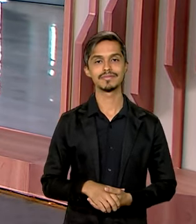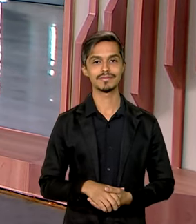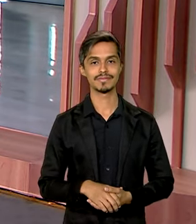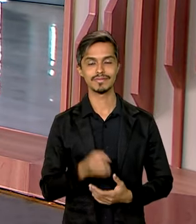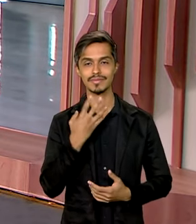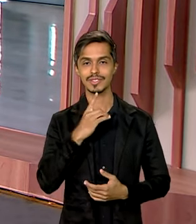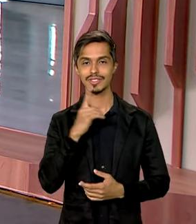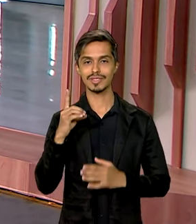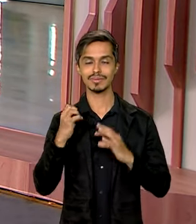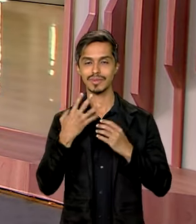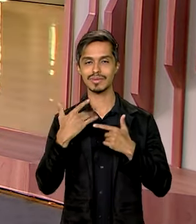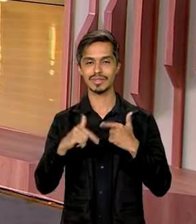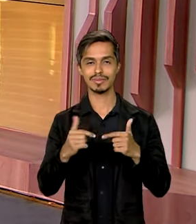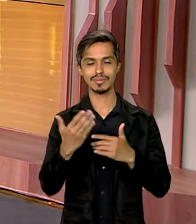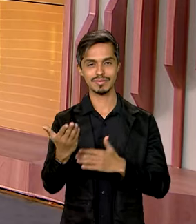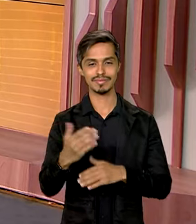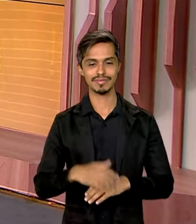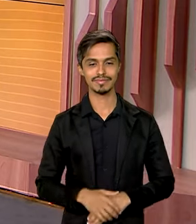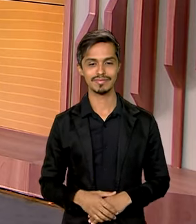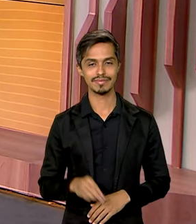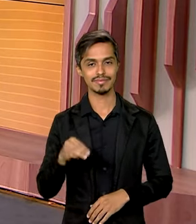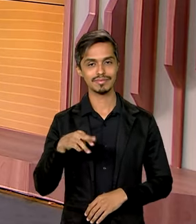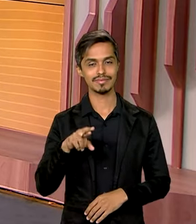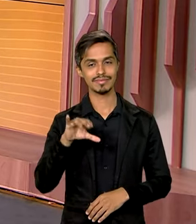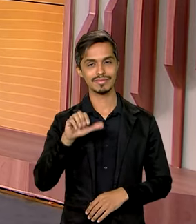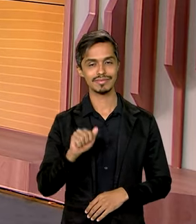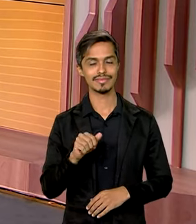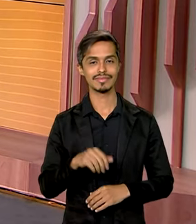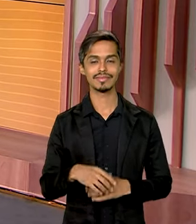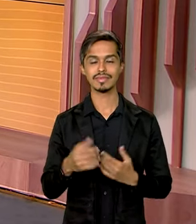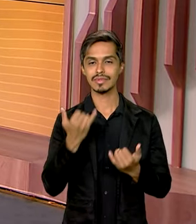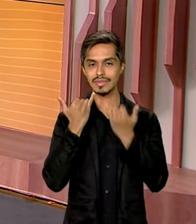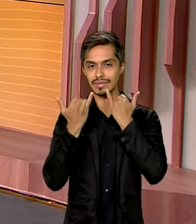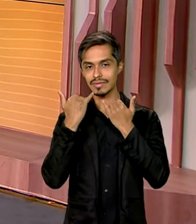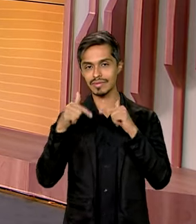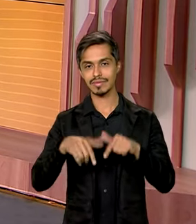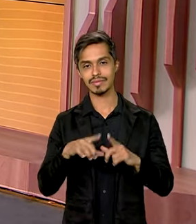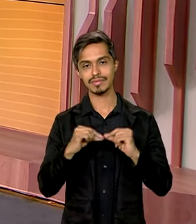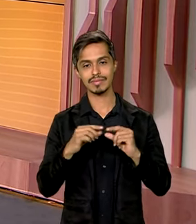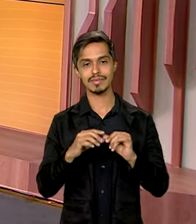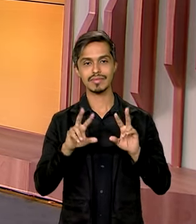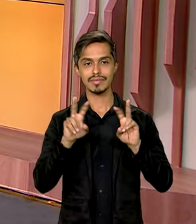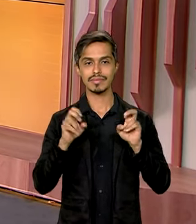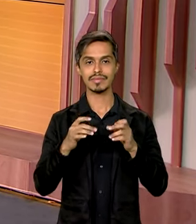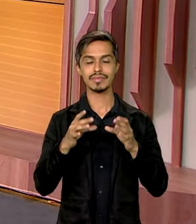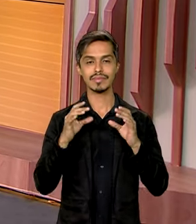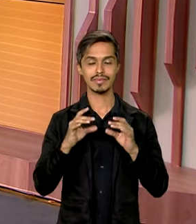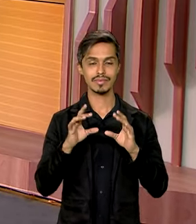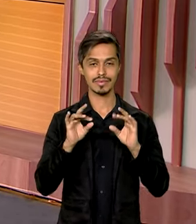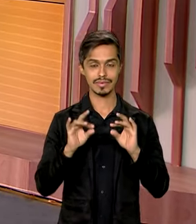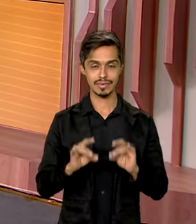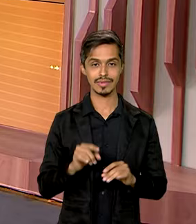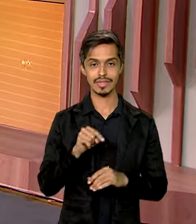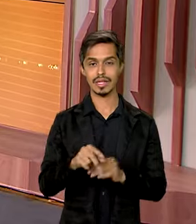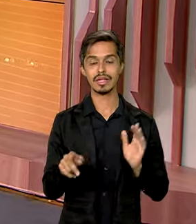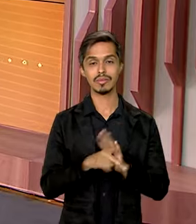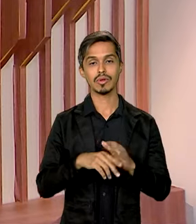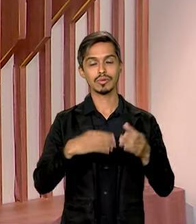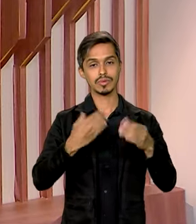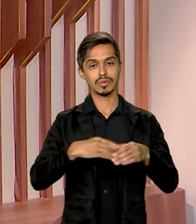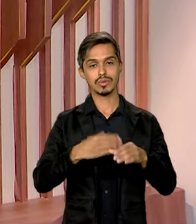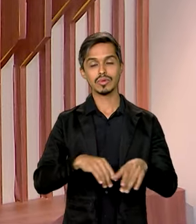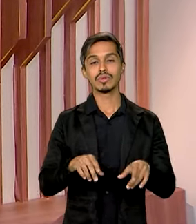dia, bom trabalho para você. Márcia Fernandes, daqui de Brasília, trazendo as informações sobre o Enem e sobre o Enem dos concursos.